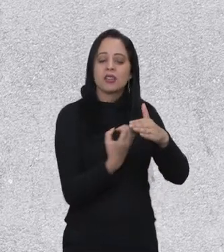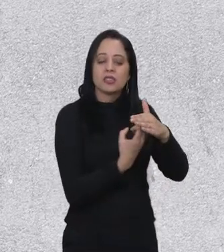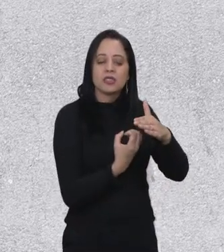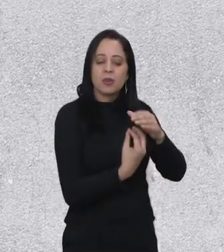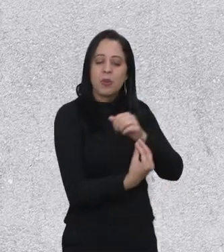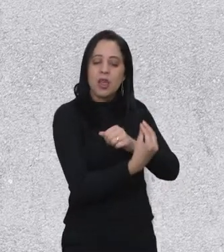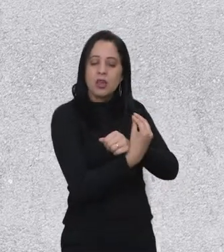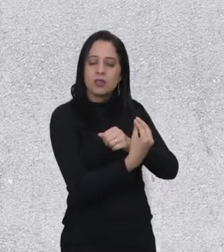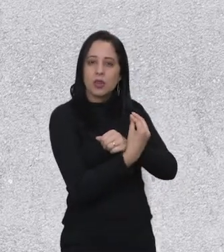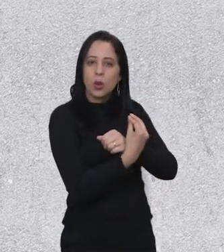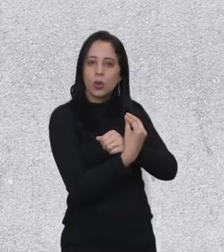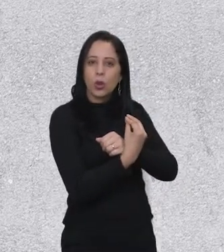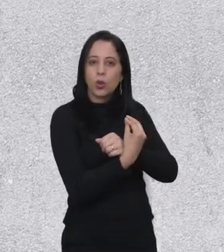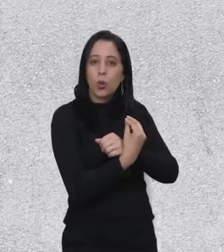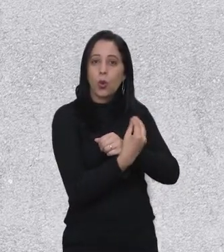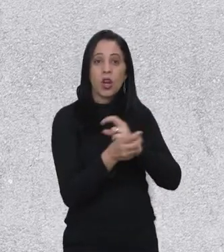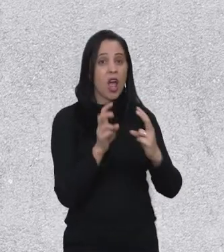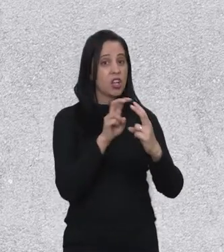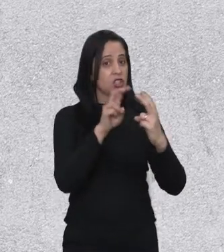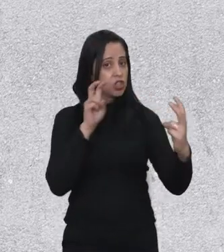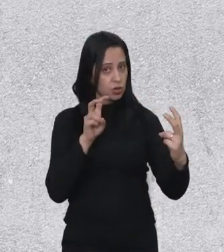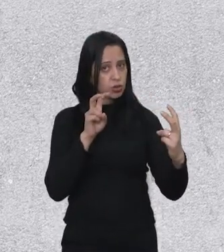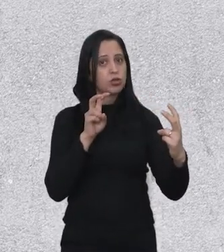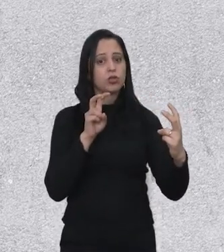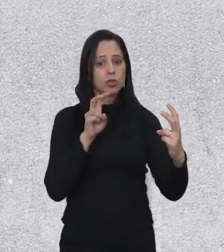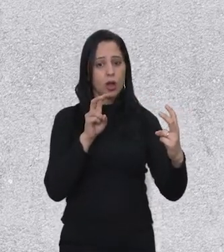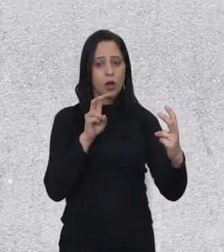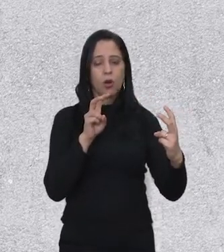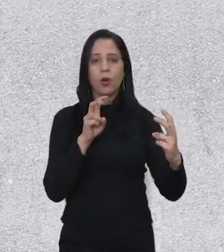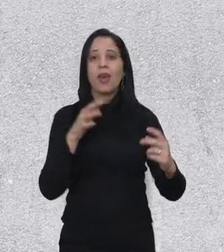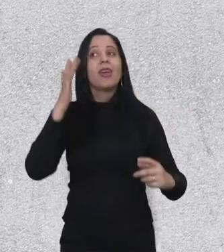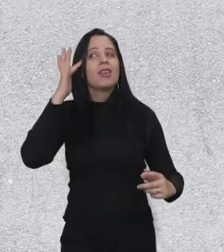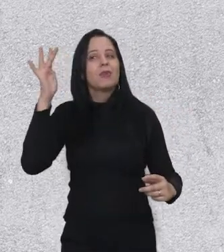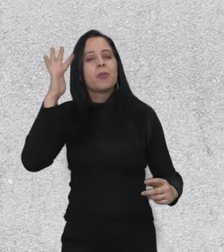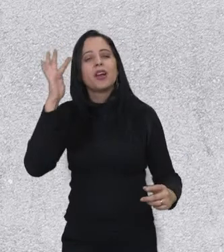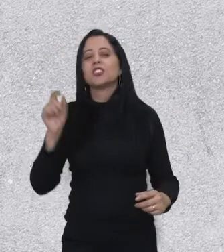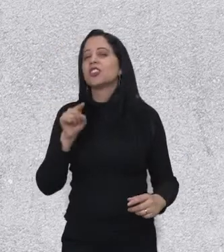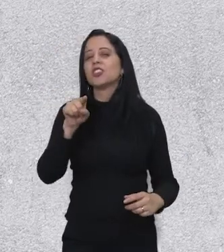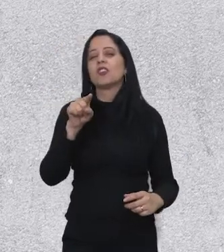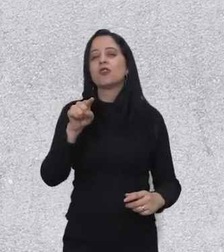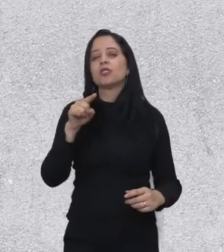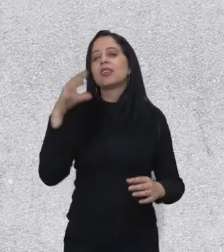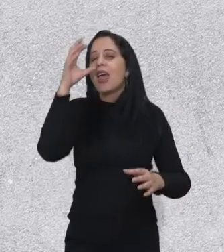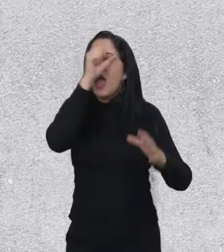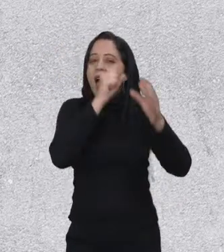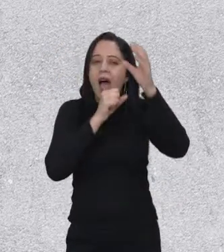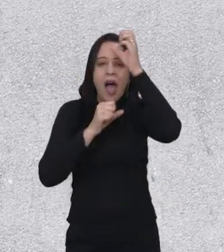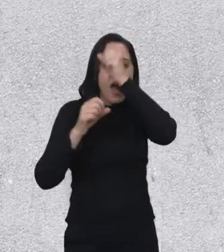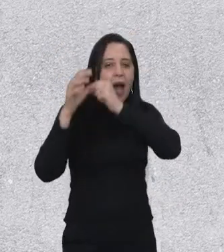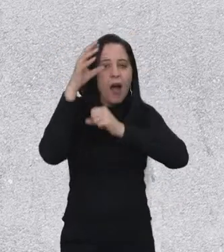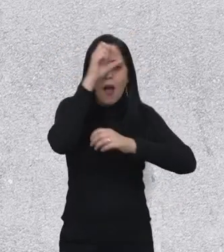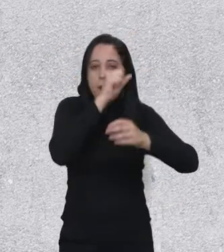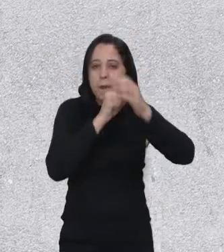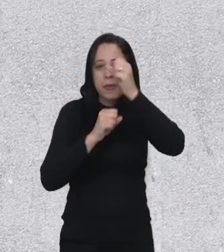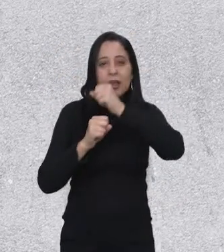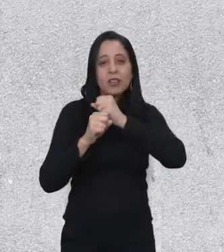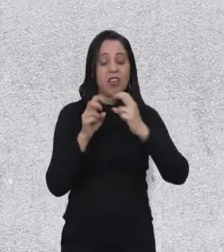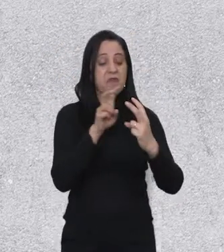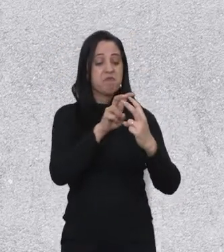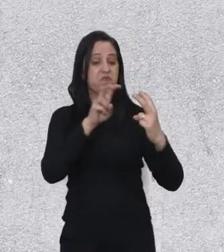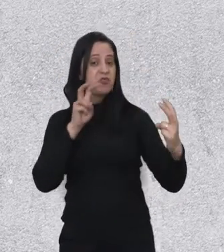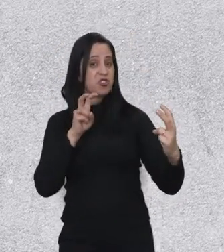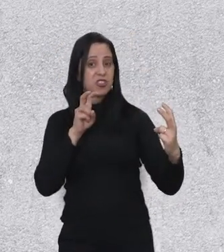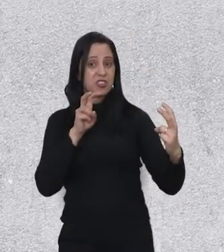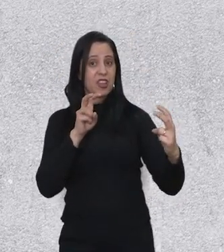digitais. Imagina só, você ser acompanhado em uma trilha de aprendizagem e receber consultoria de uma incubadora de qualquer